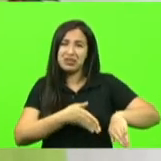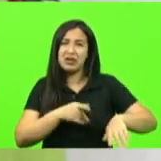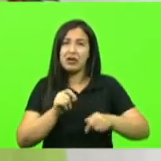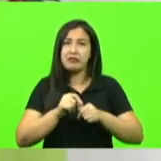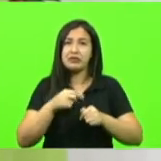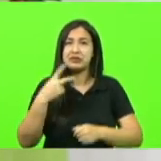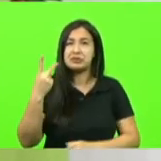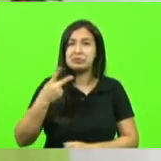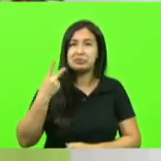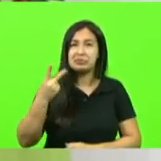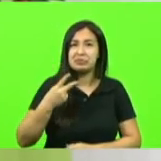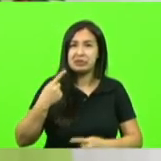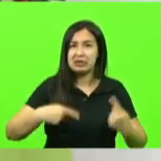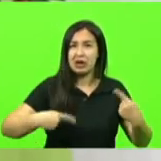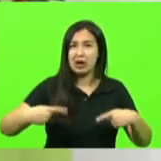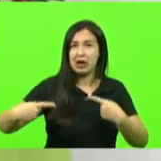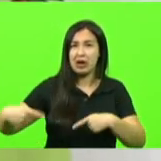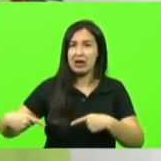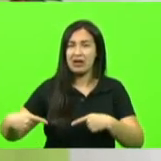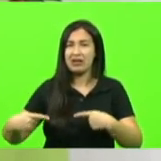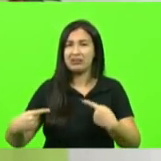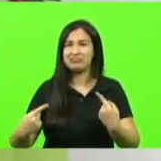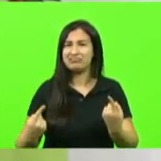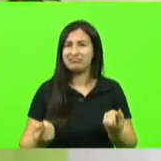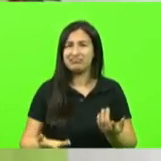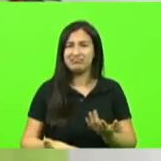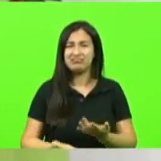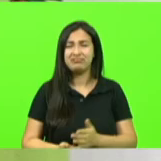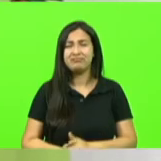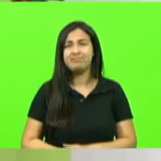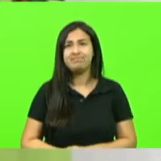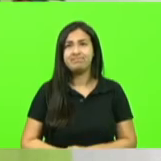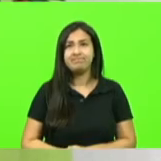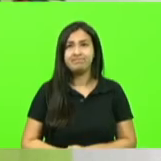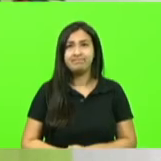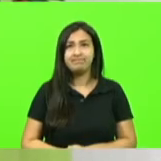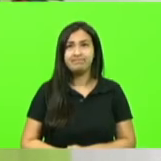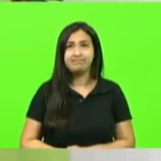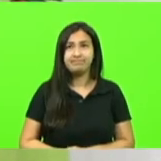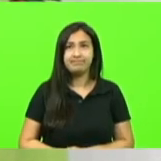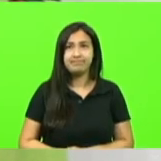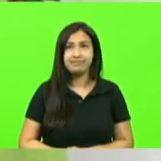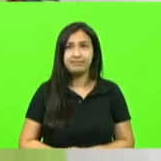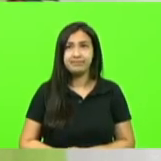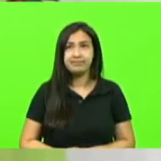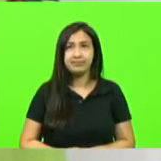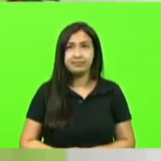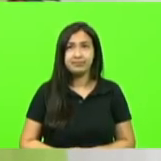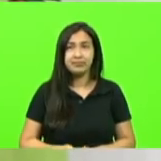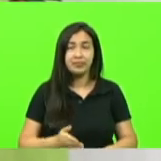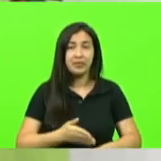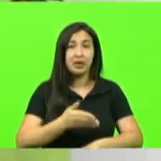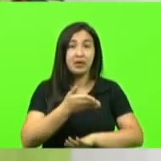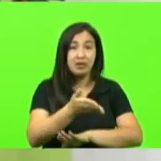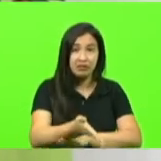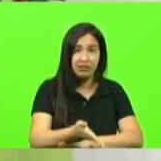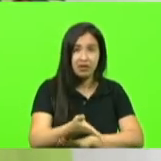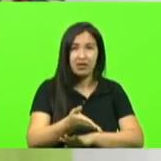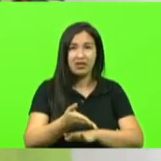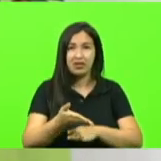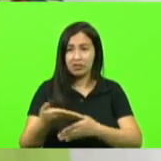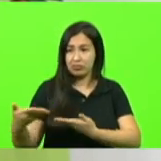politicagem barata de quando vai lá não convida o deputado que é da cidade